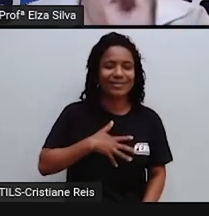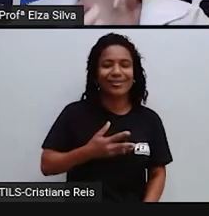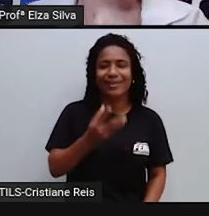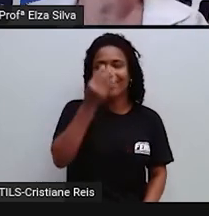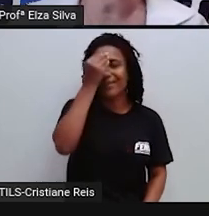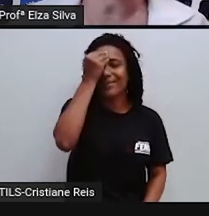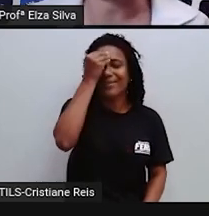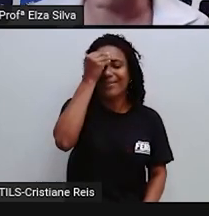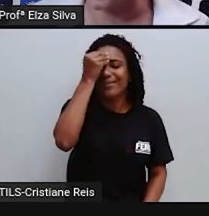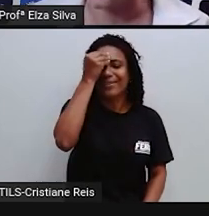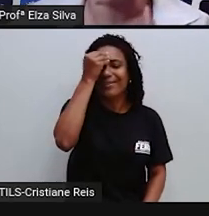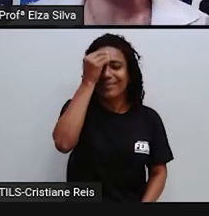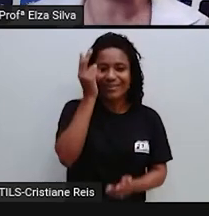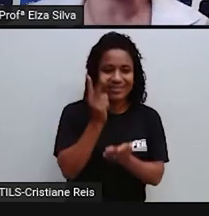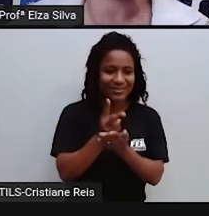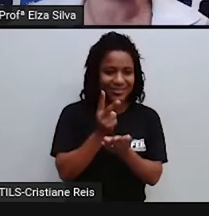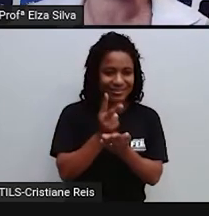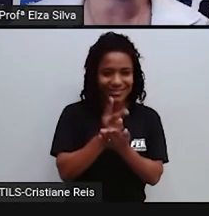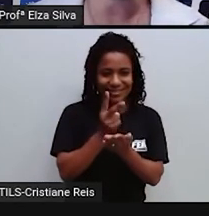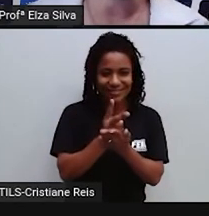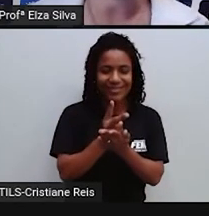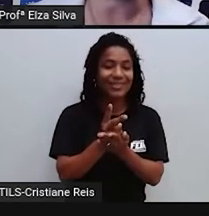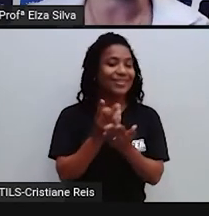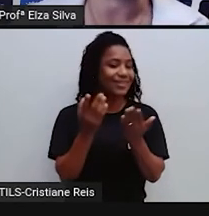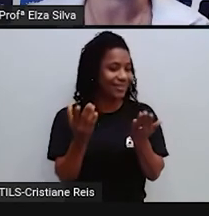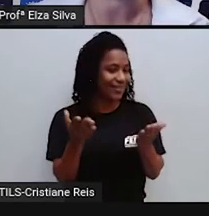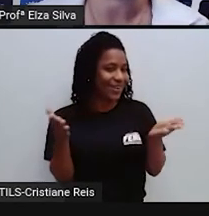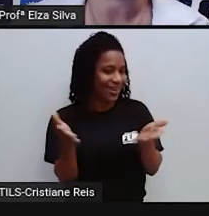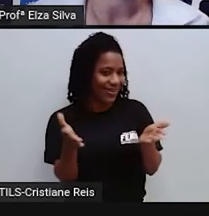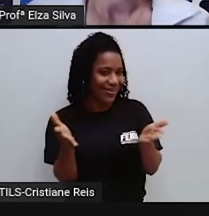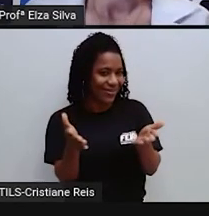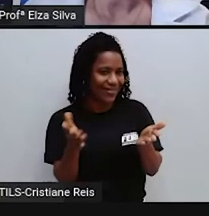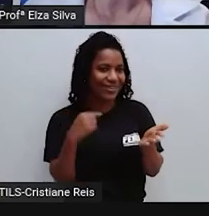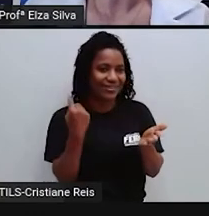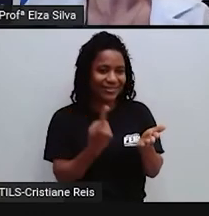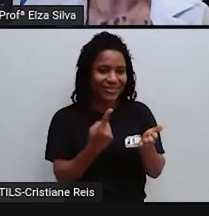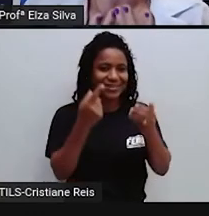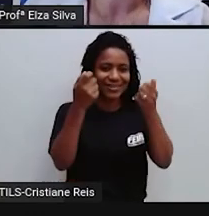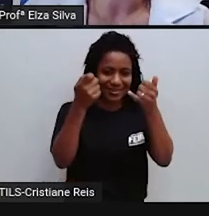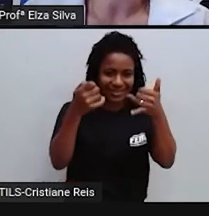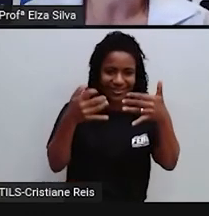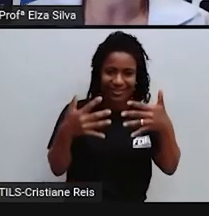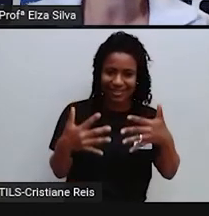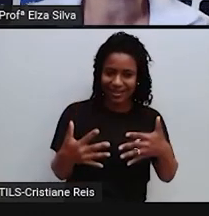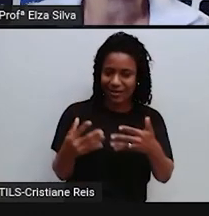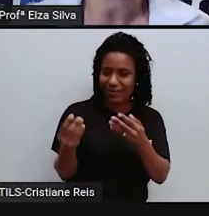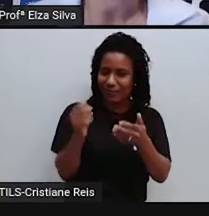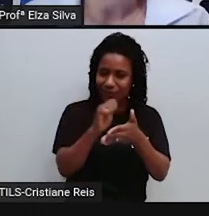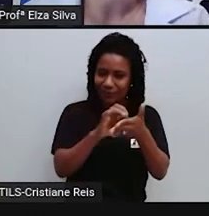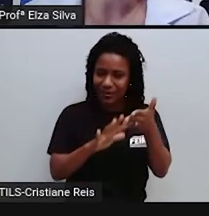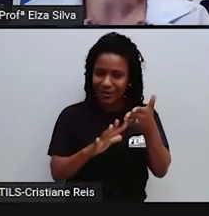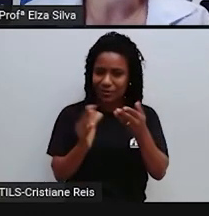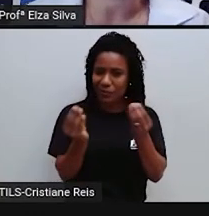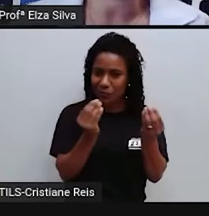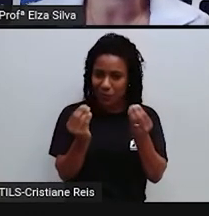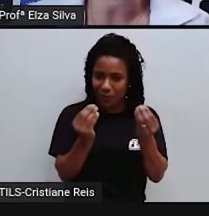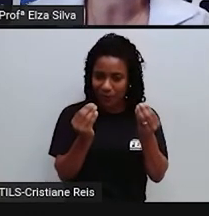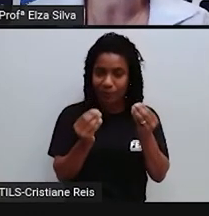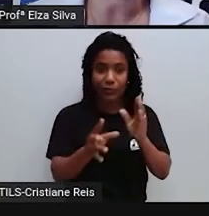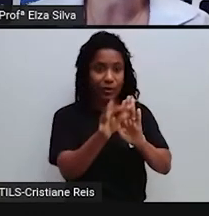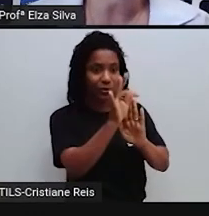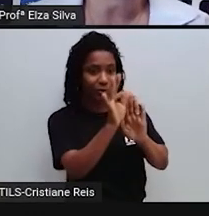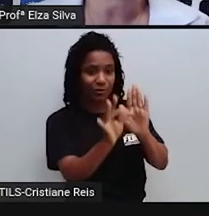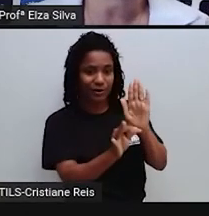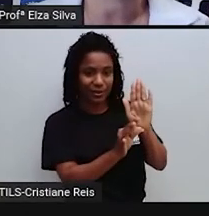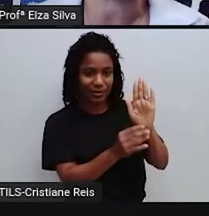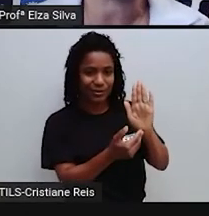Então é sobre ela Que nós vamos Falar E aí vocês vão Produzir Um texto Um